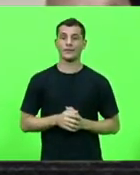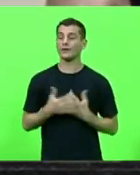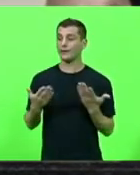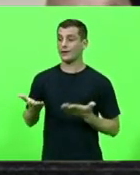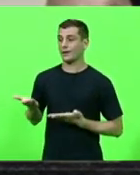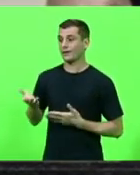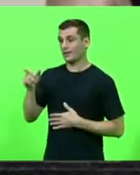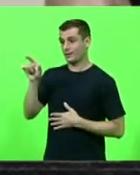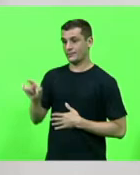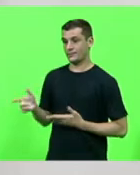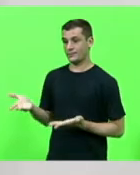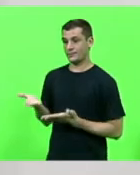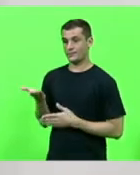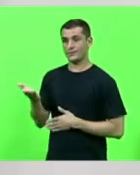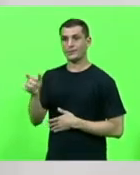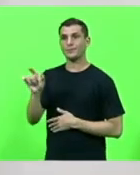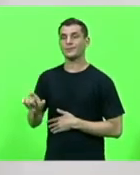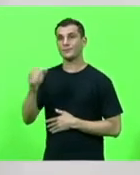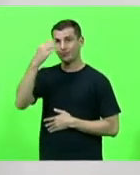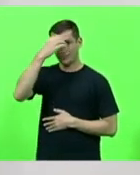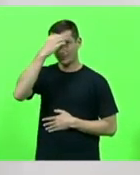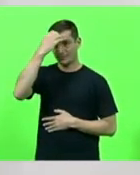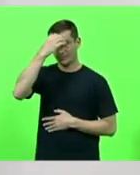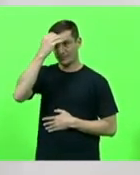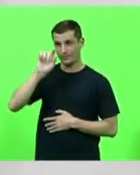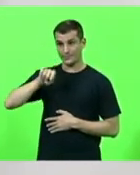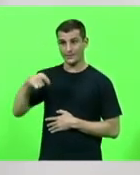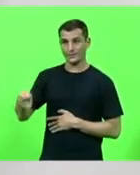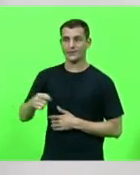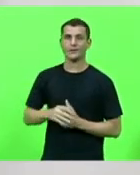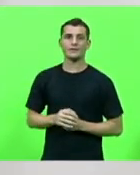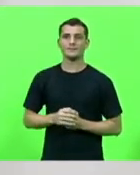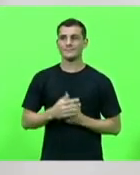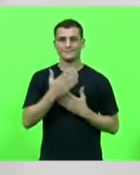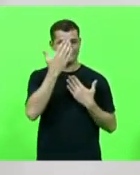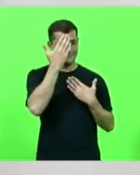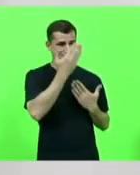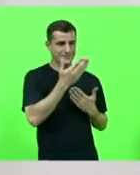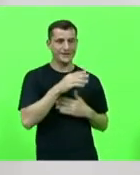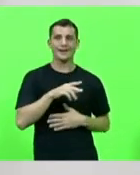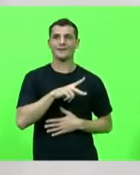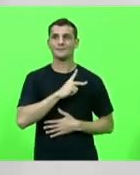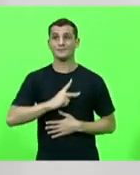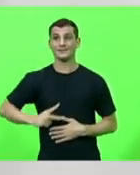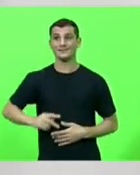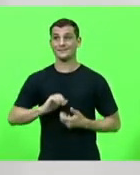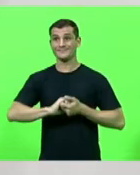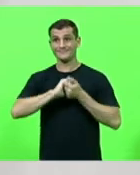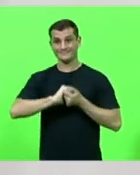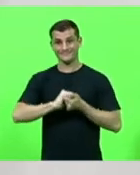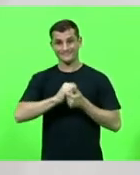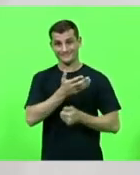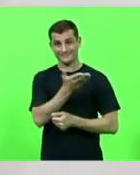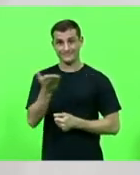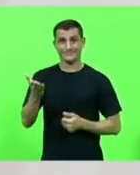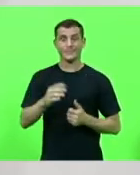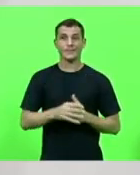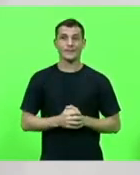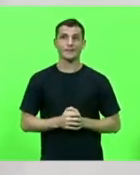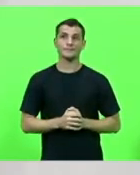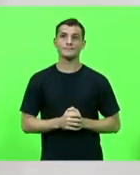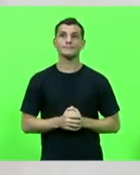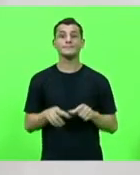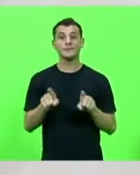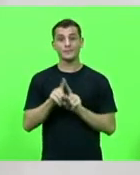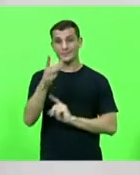Onir Mocelin obrigado presidente quem eu cumprimento cumprimentar todos nossos colegas o público que